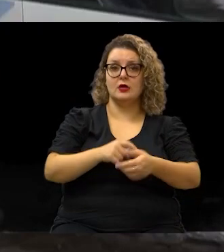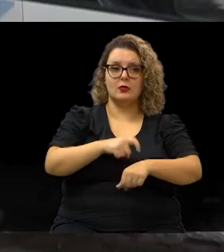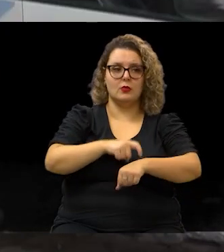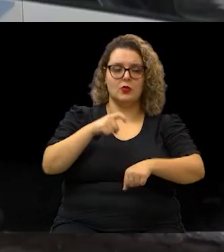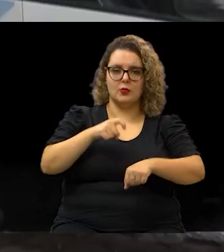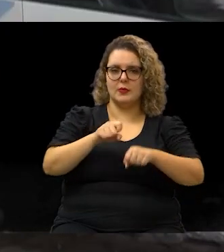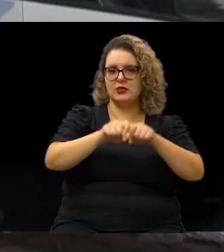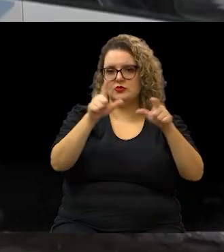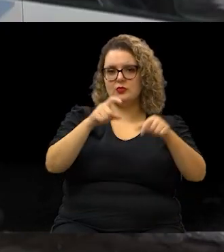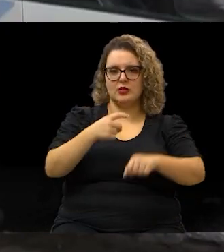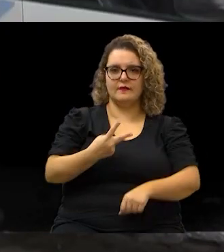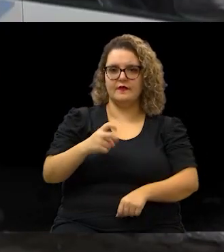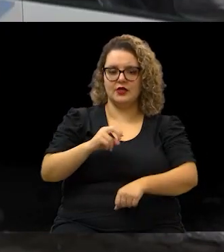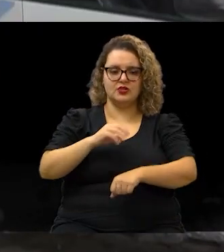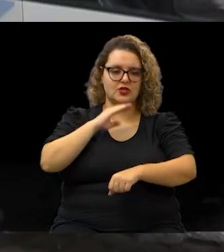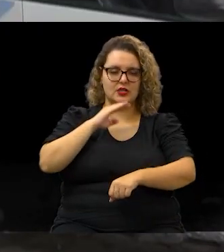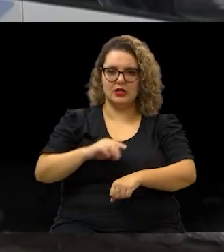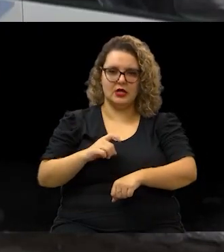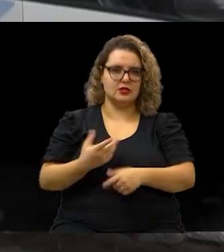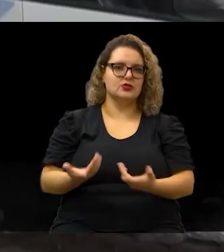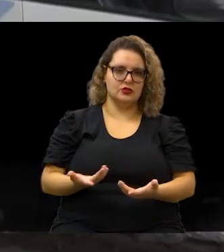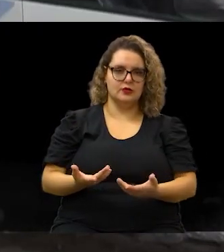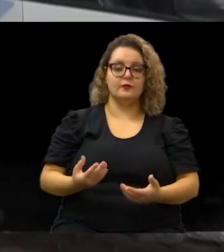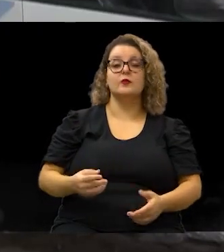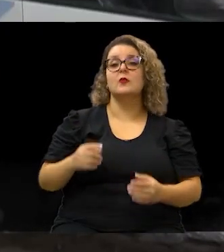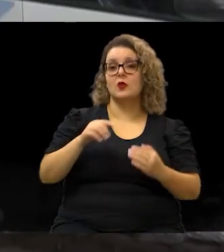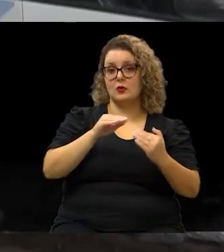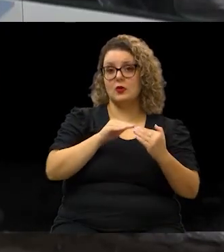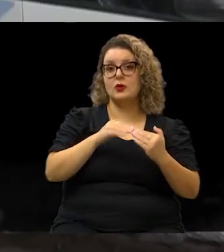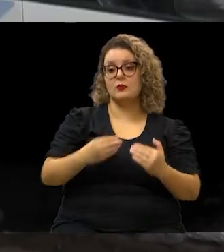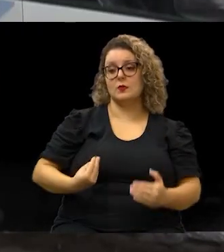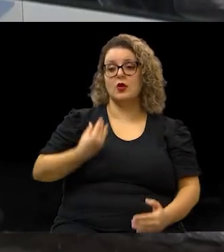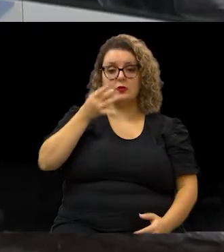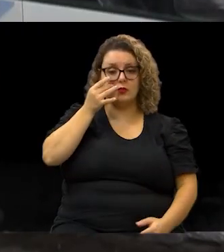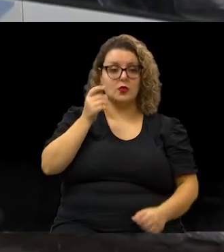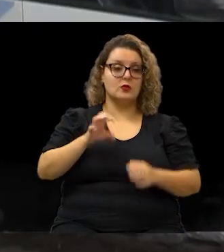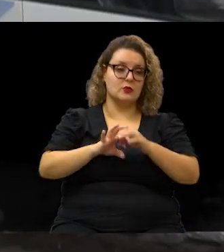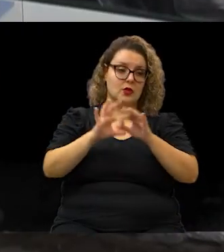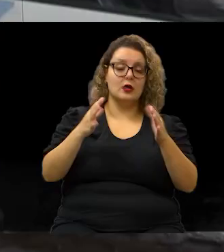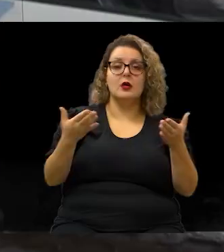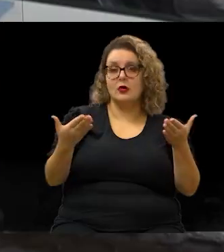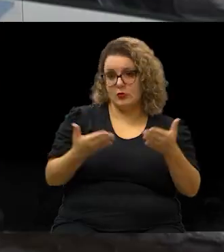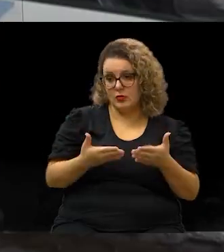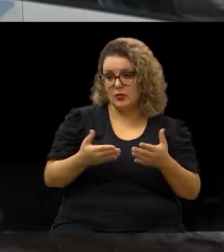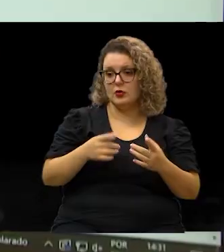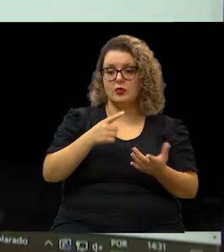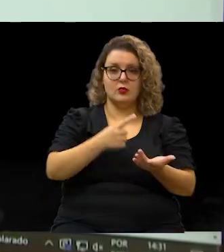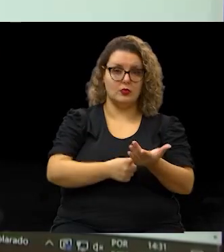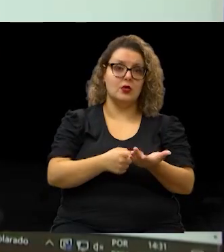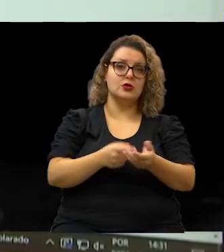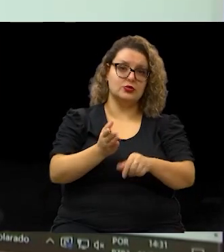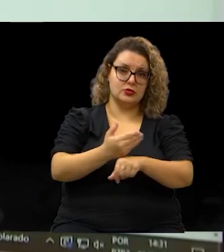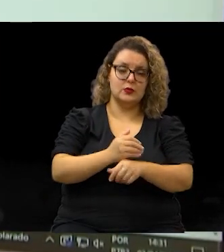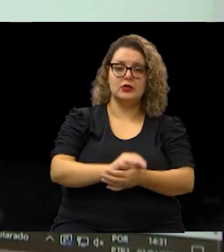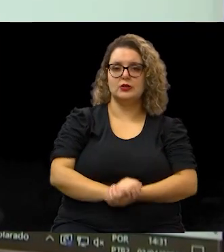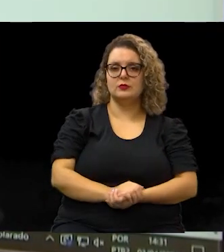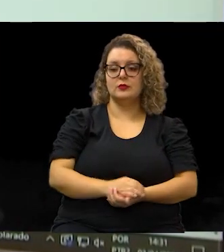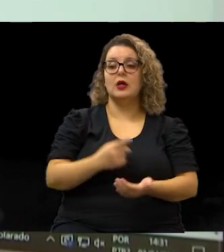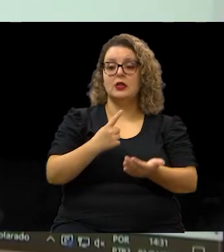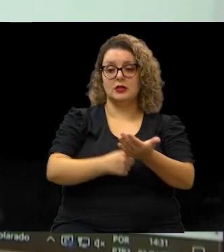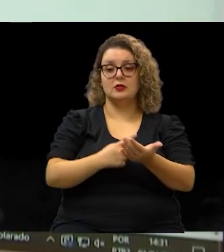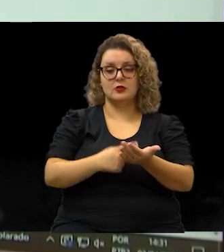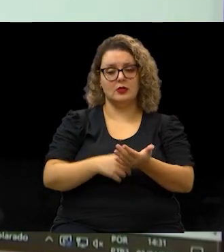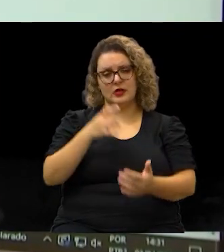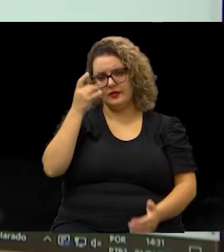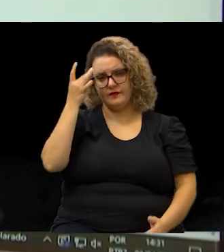Então, isso é compatível com o atendimento presencial que nós tínhamos de maneira espontânea, só que agora com o agendamento prévio. Para agendar é